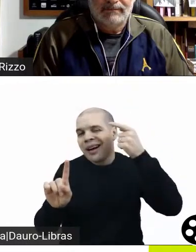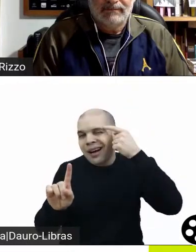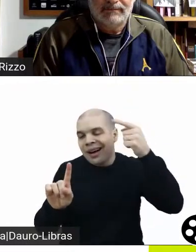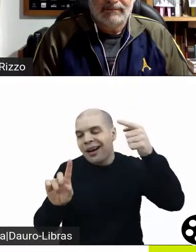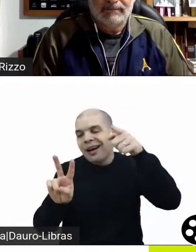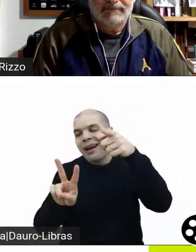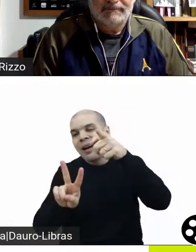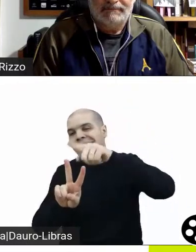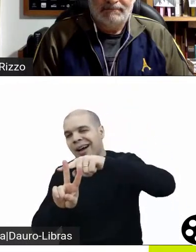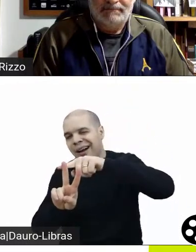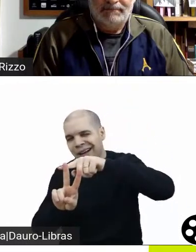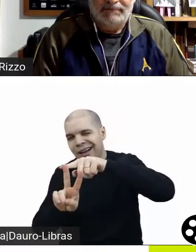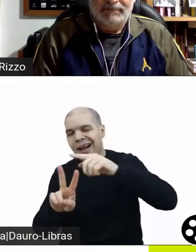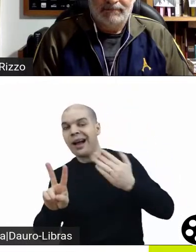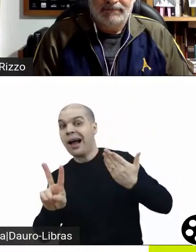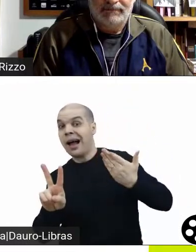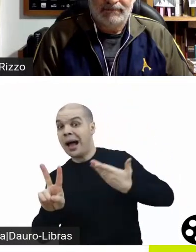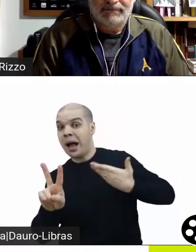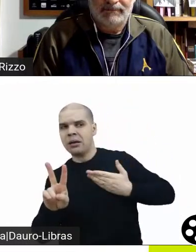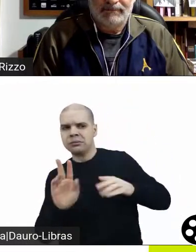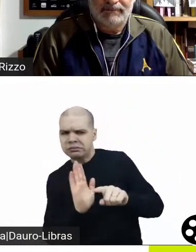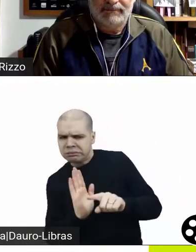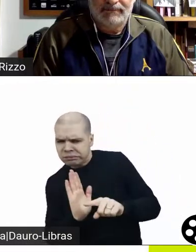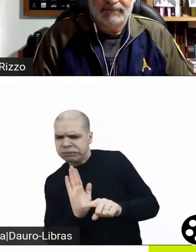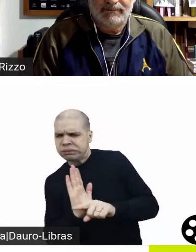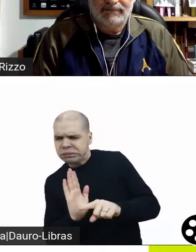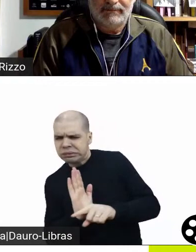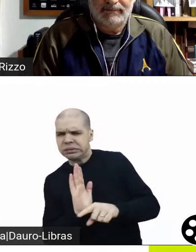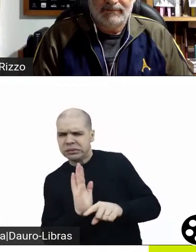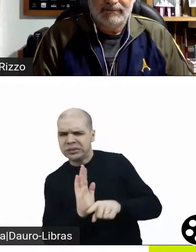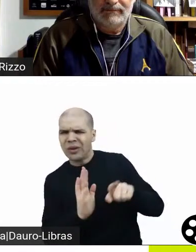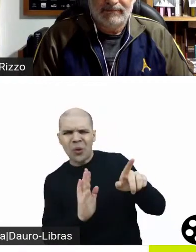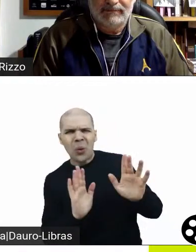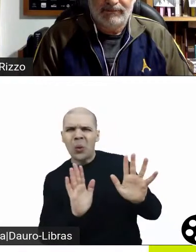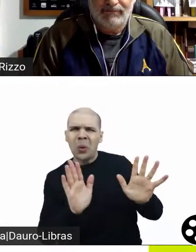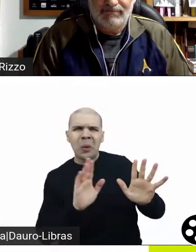queria que vocês falassem um pouquinho desse equilíbrio do roteiro, porque eu acho que é muito bem feito.